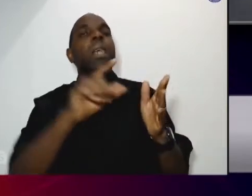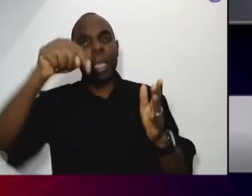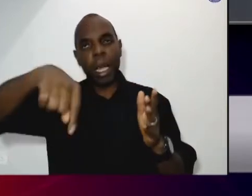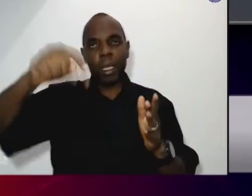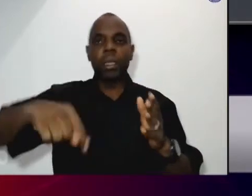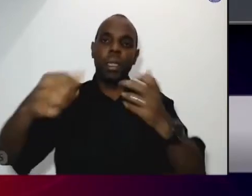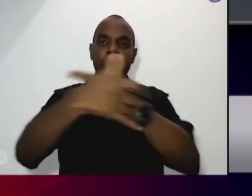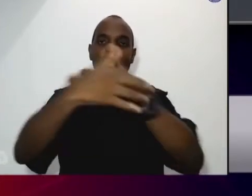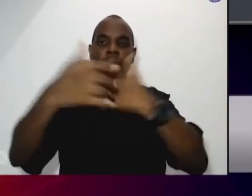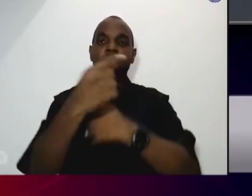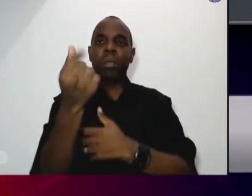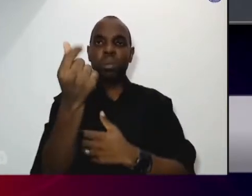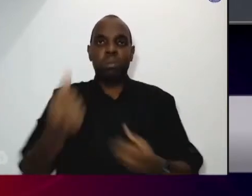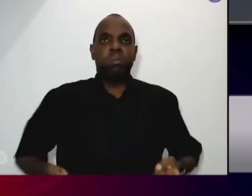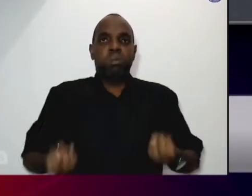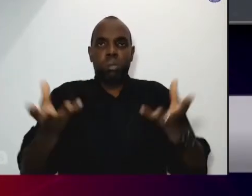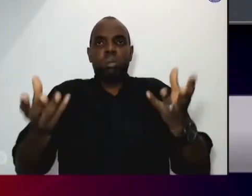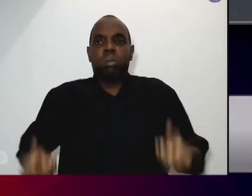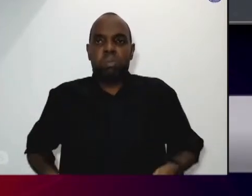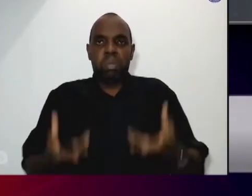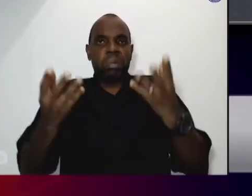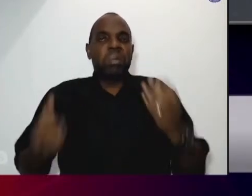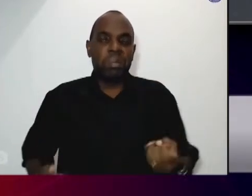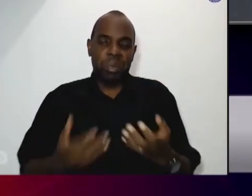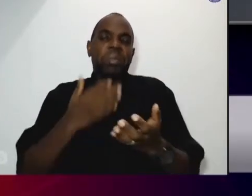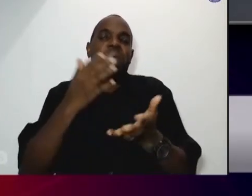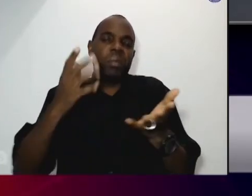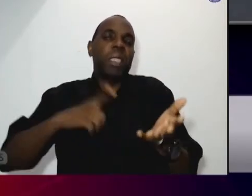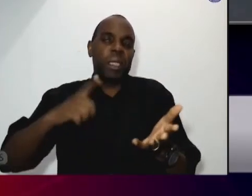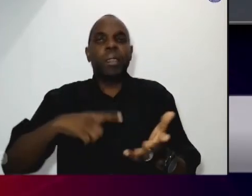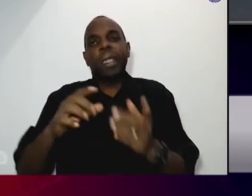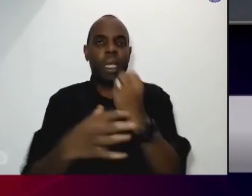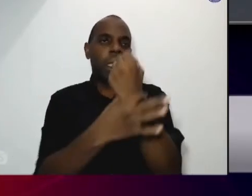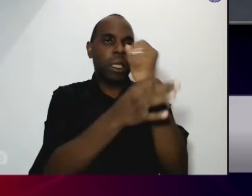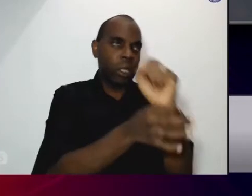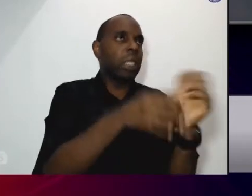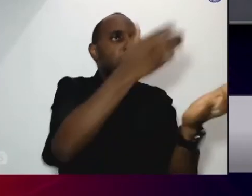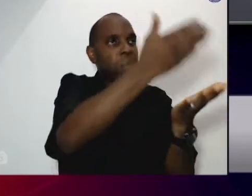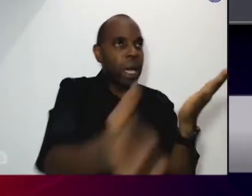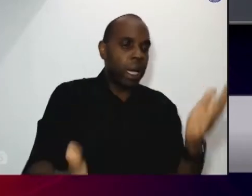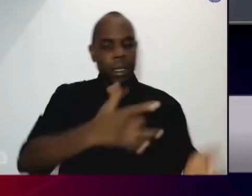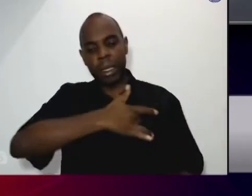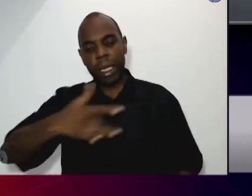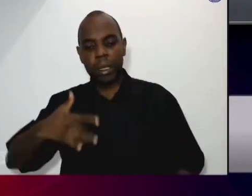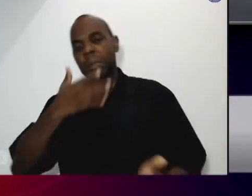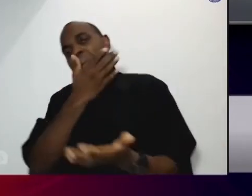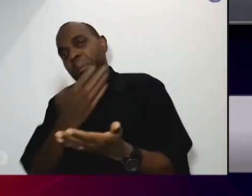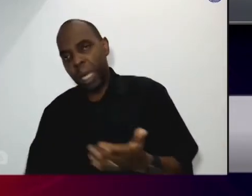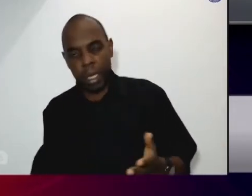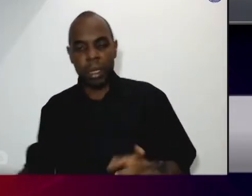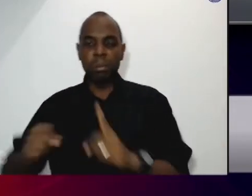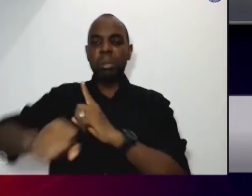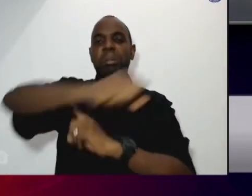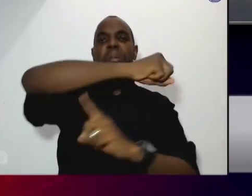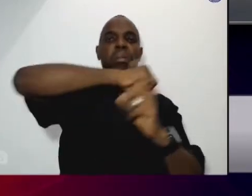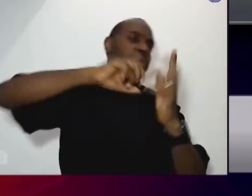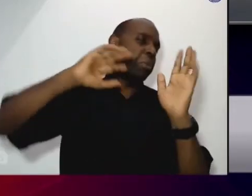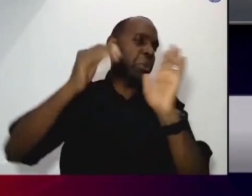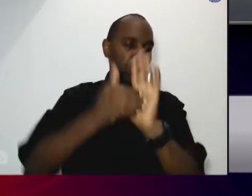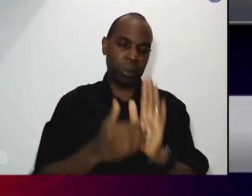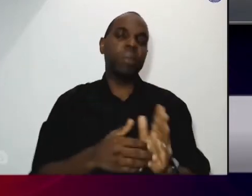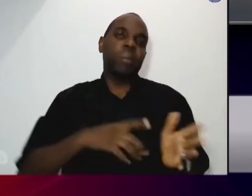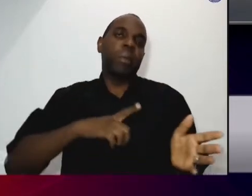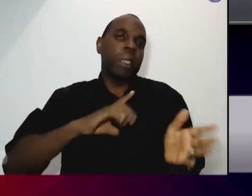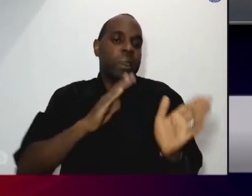tema que vai desde a segurança desde a saúde desde a assistência social vai e percorre todas as camadas